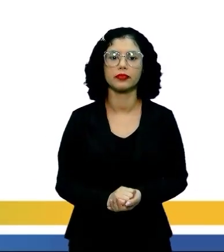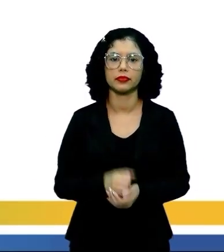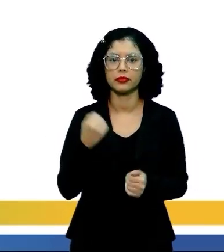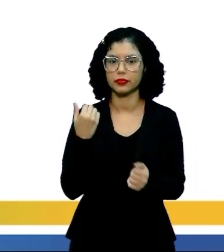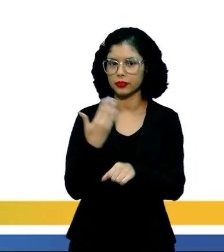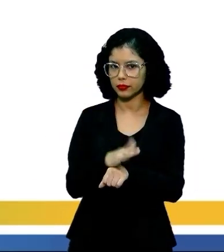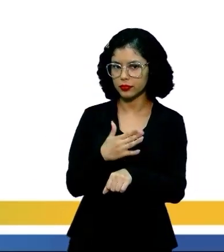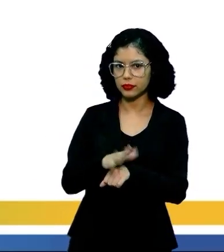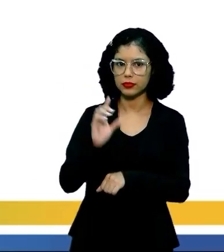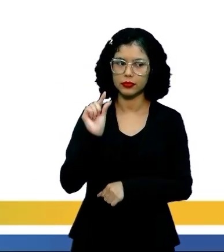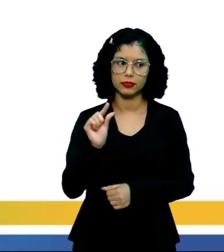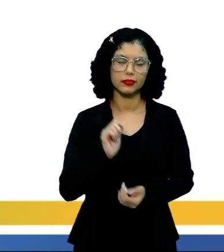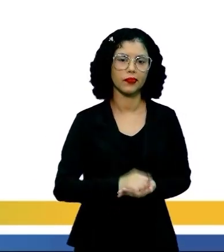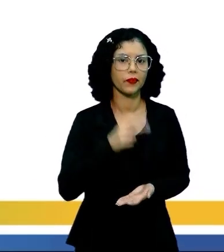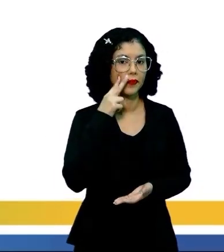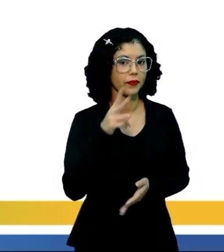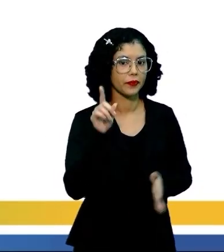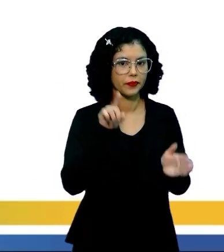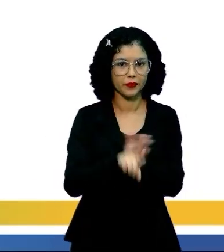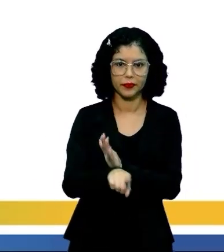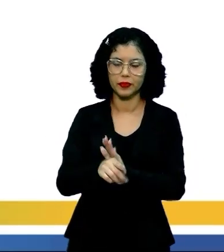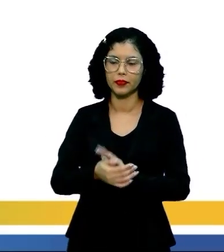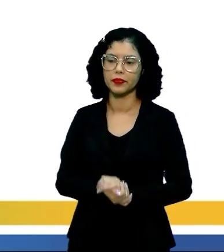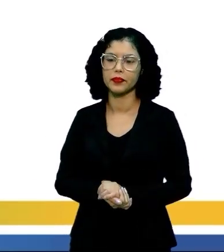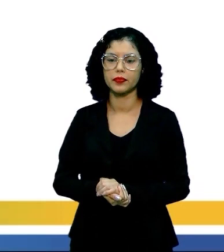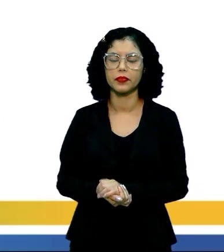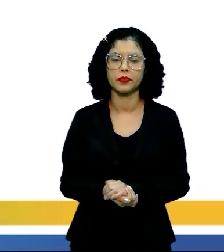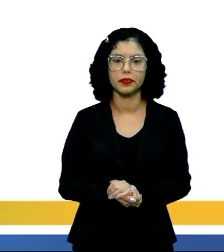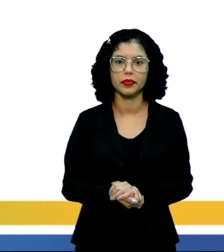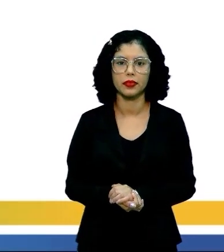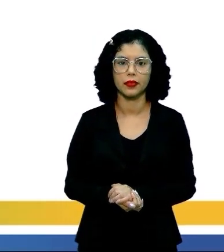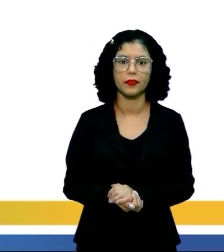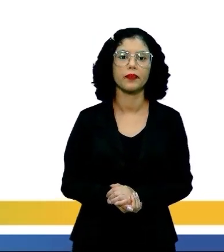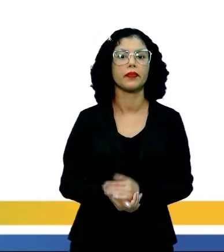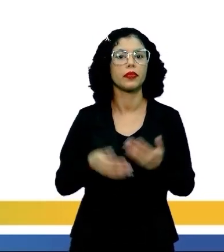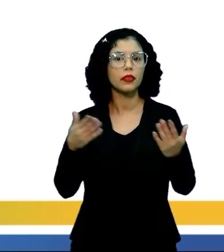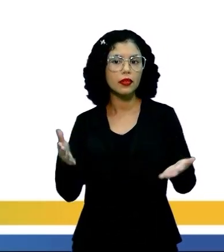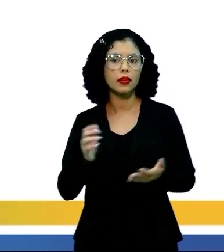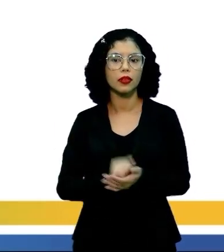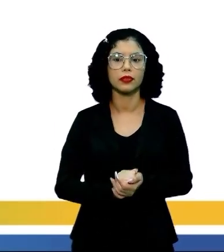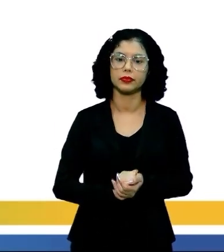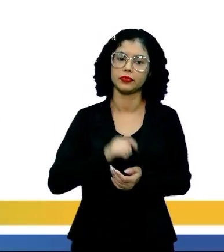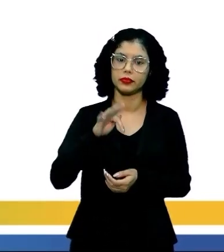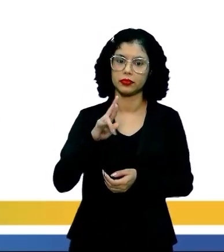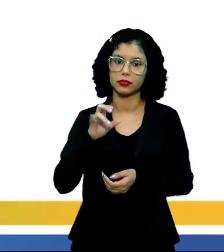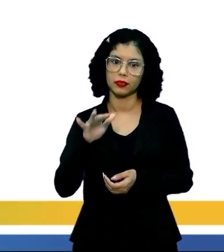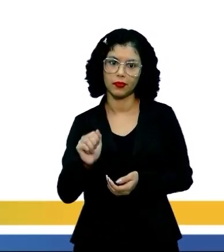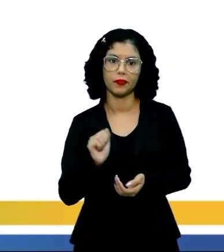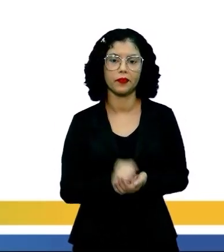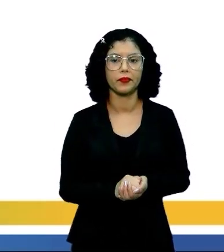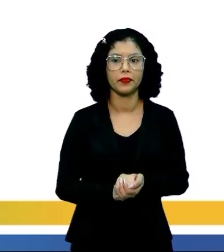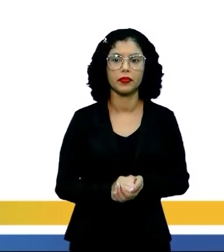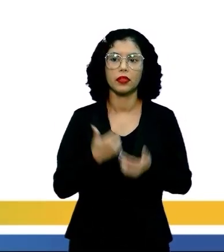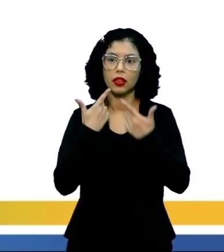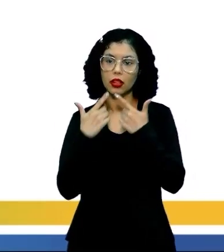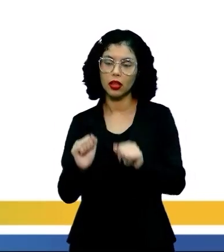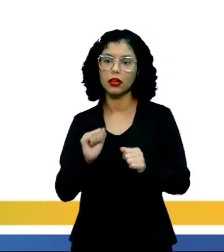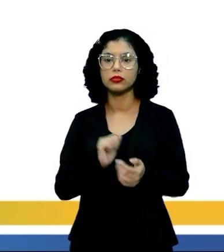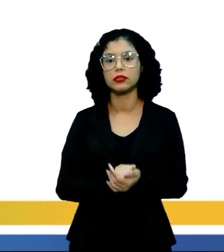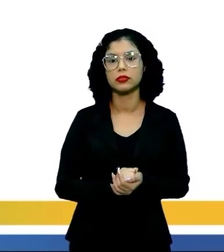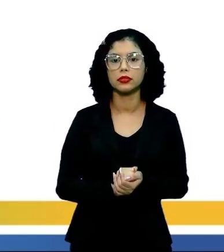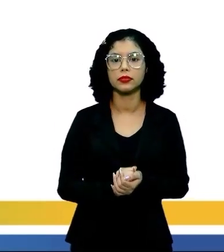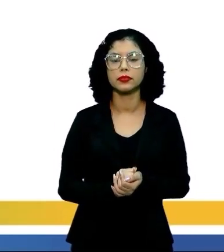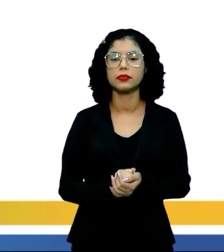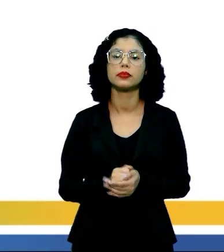Vamos exercitar um pouquinho e ver essa questãozinha material do Farias Brito, Resolve Nem 2, Linguagens e Suas